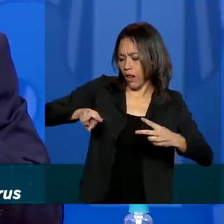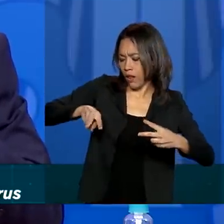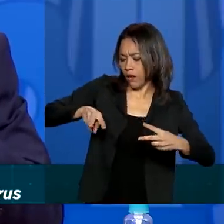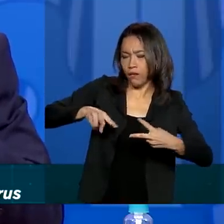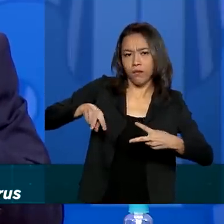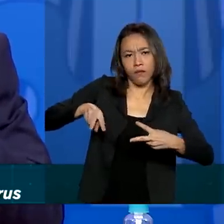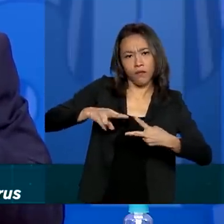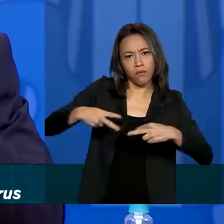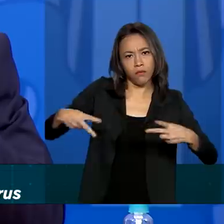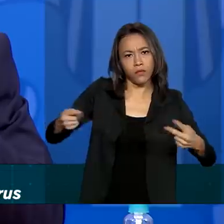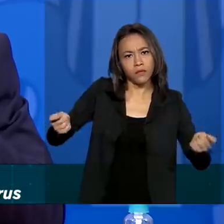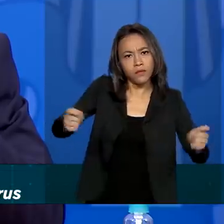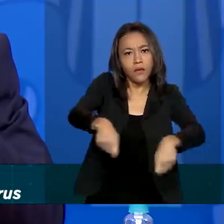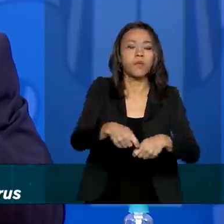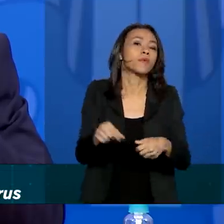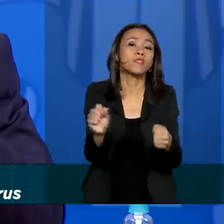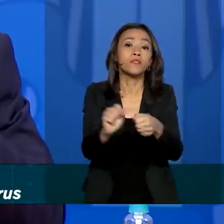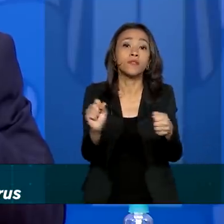vacinas no Brasil,